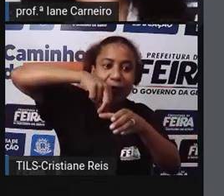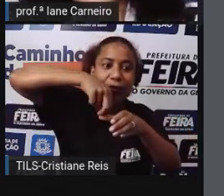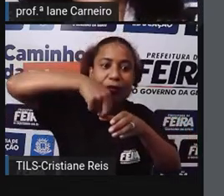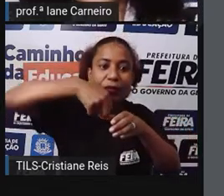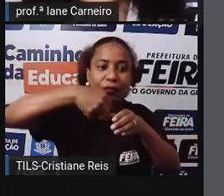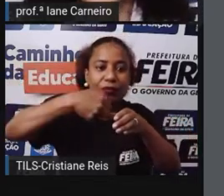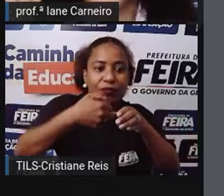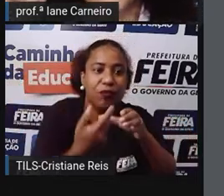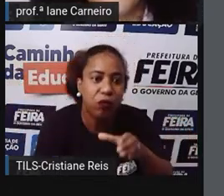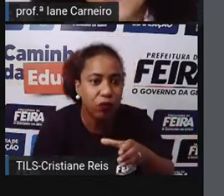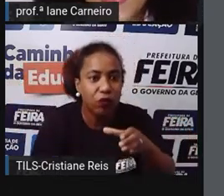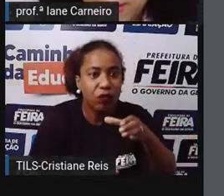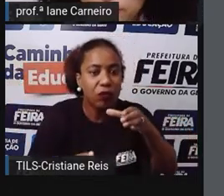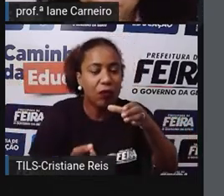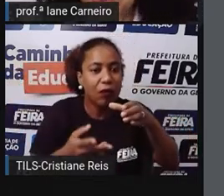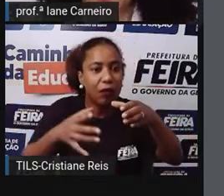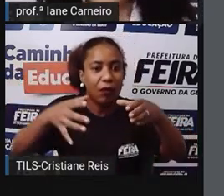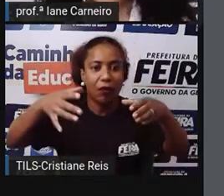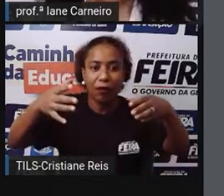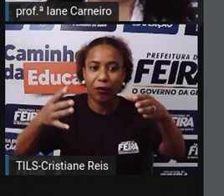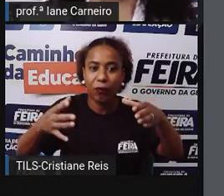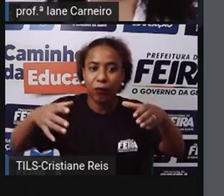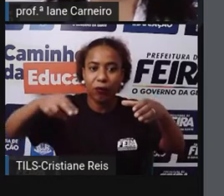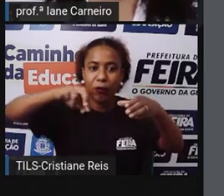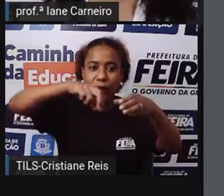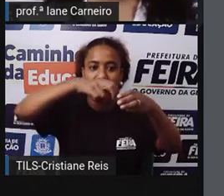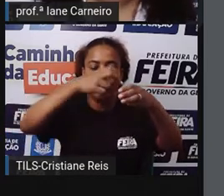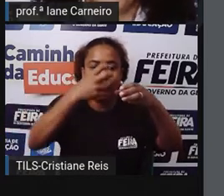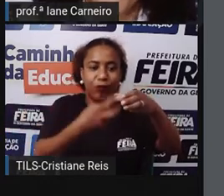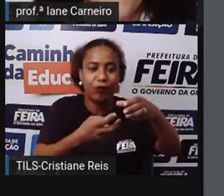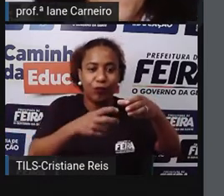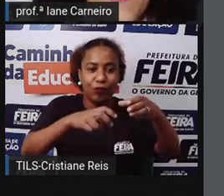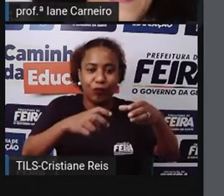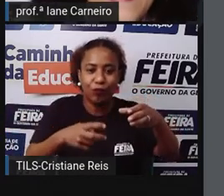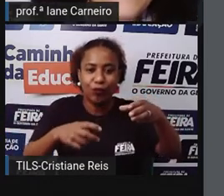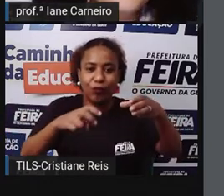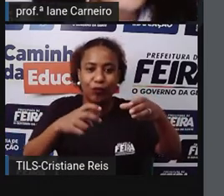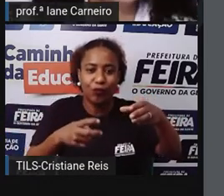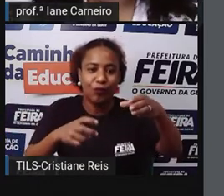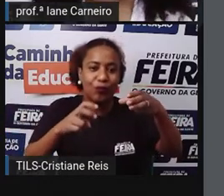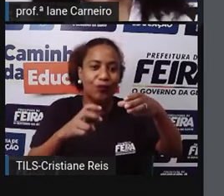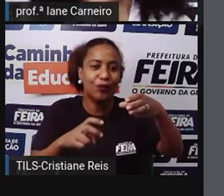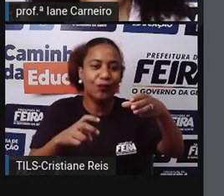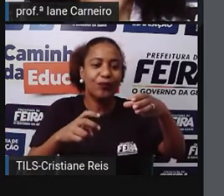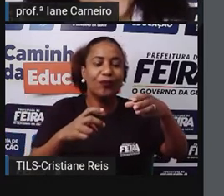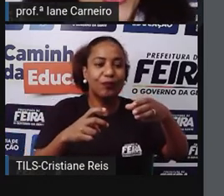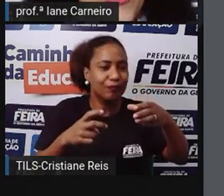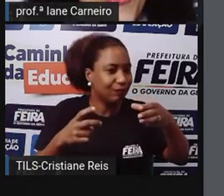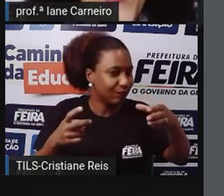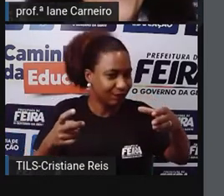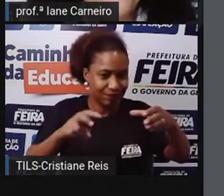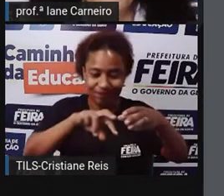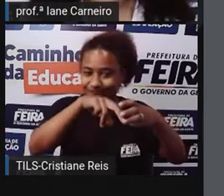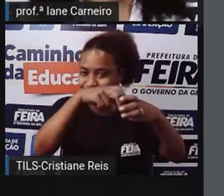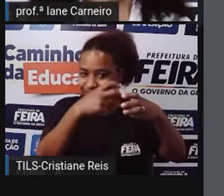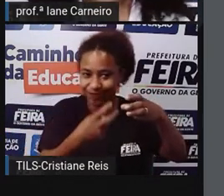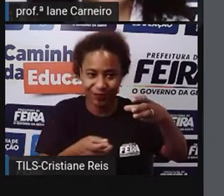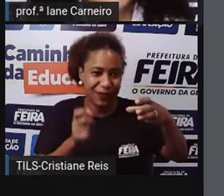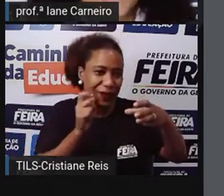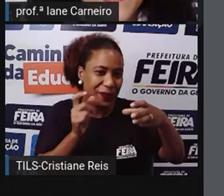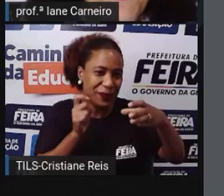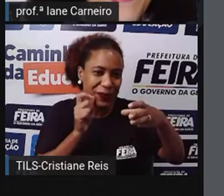Perdeu o equilíbrio E caiu lá dentro Ixi, coitada E aí não teve mais jeito Foi uma